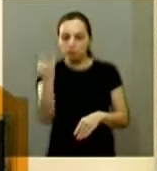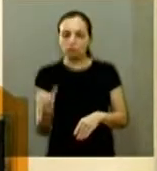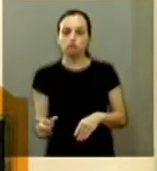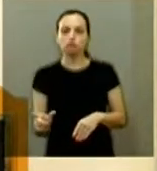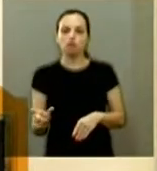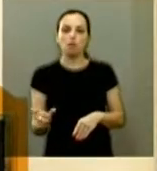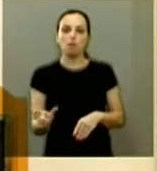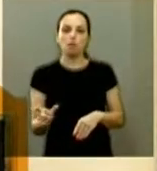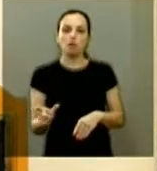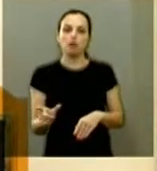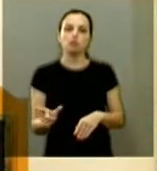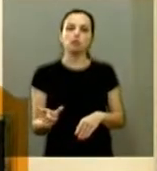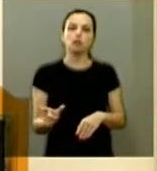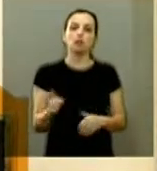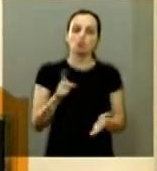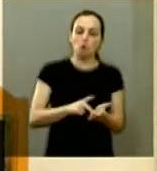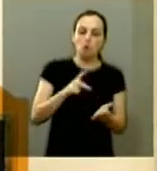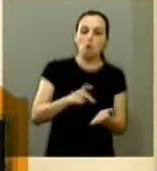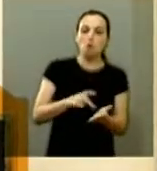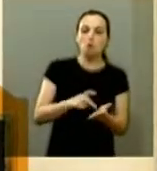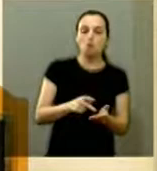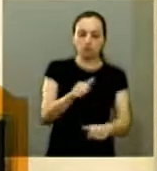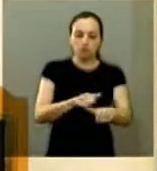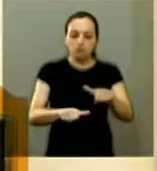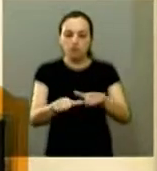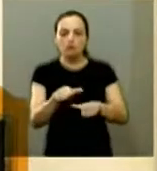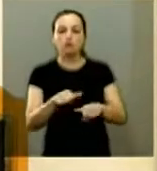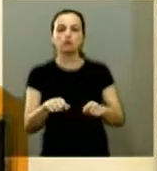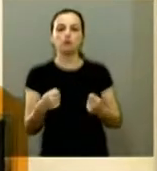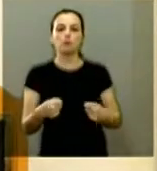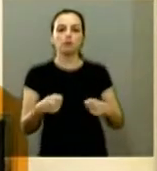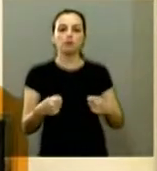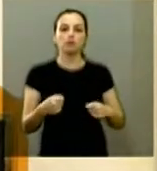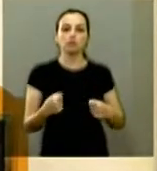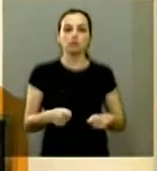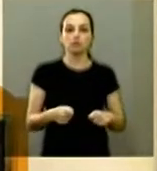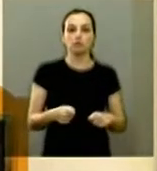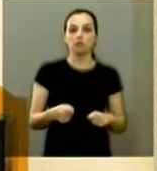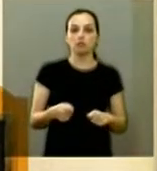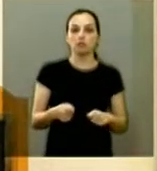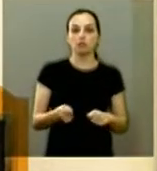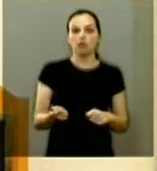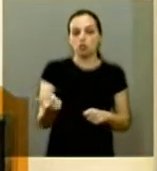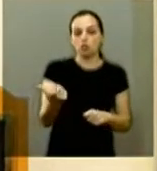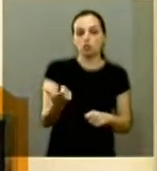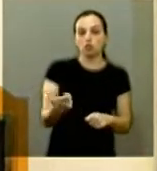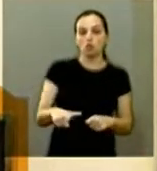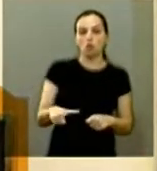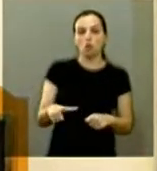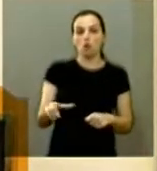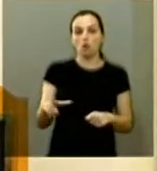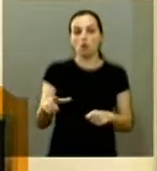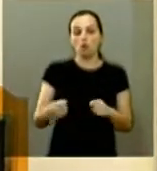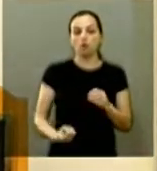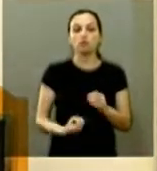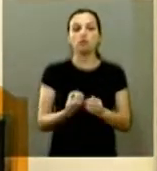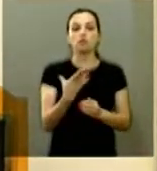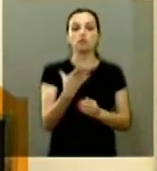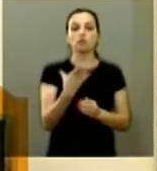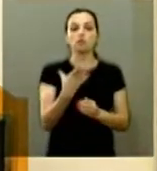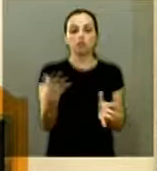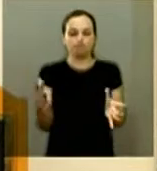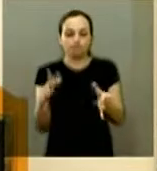transformações reais precisa literalmente refundar os seus atos e os seus passos se